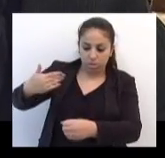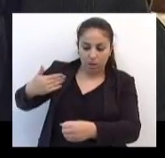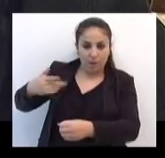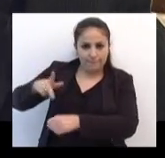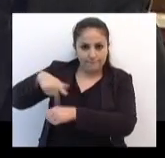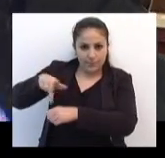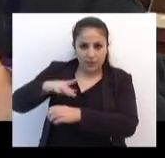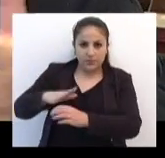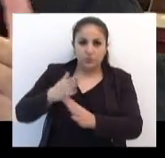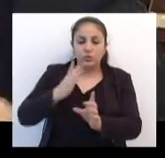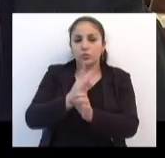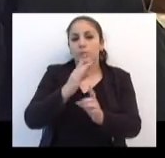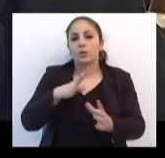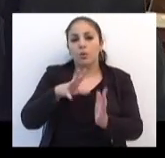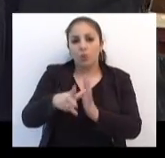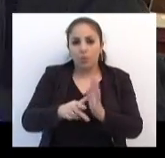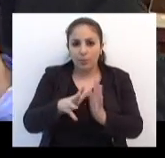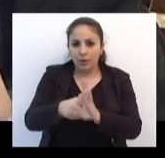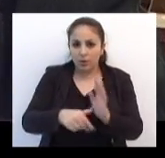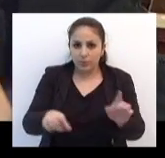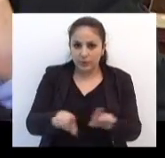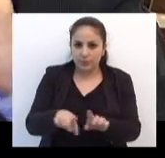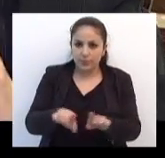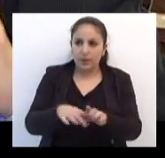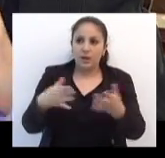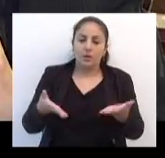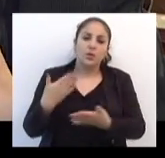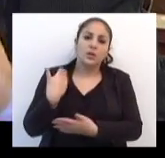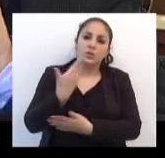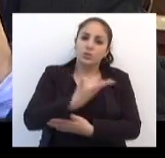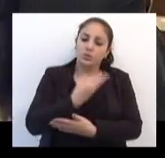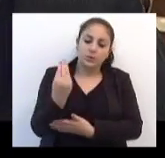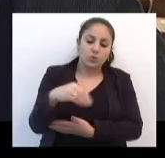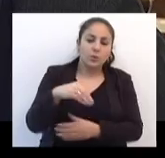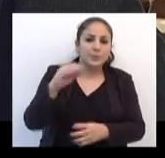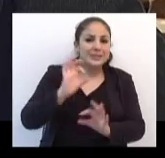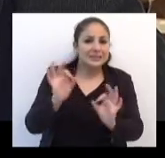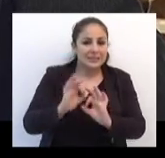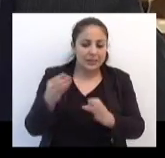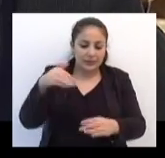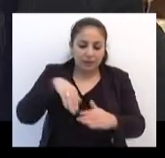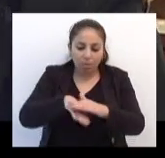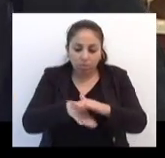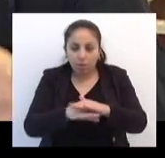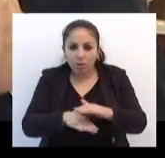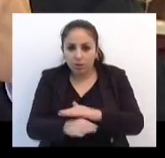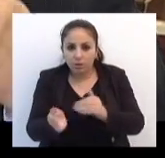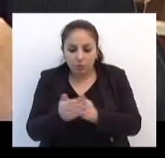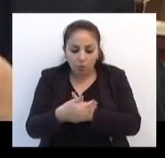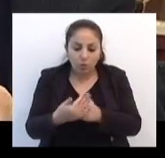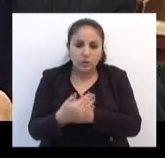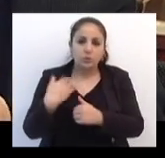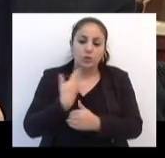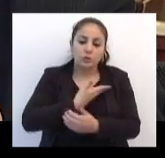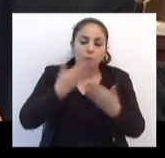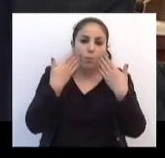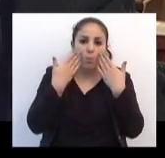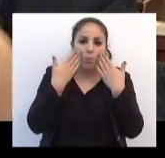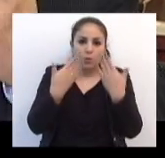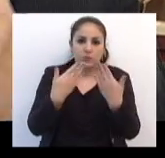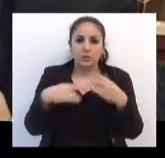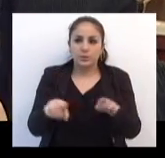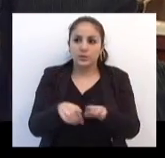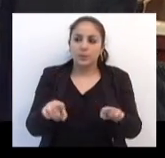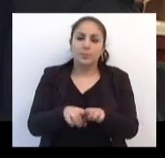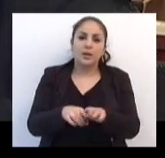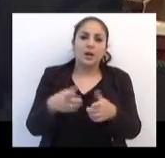país. E a história está aí para contar. Agora, nós não colocamos nada para debaixo do tapete. Nós sofremos na carne e